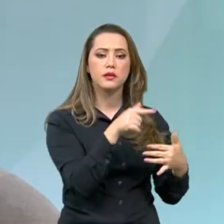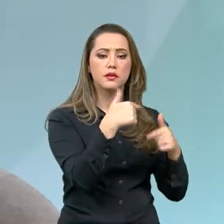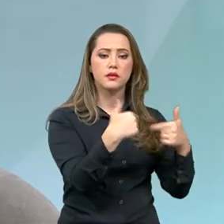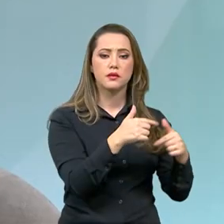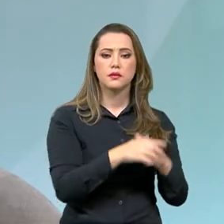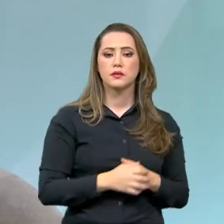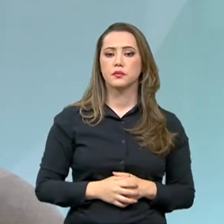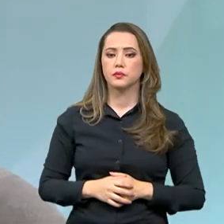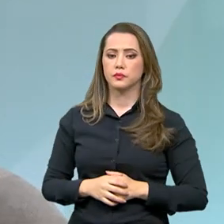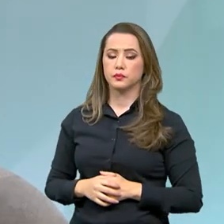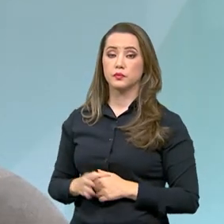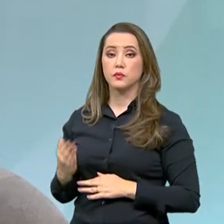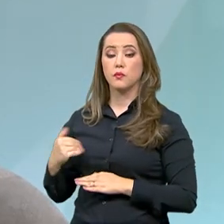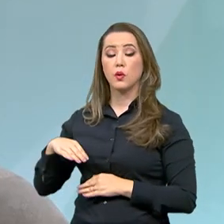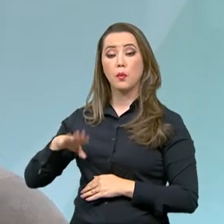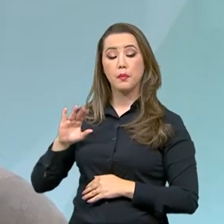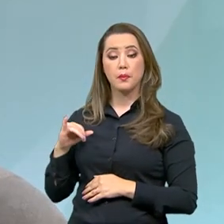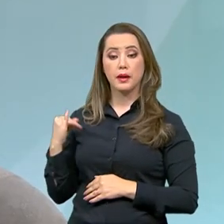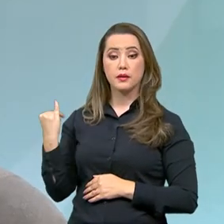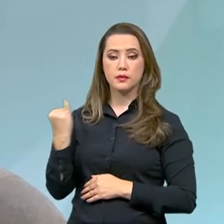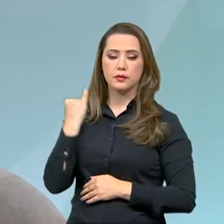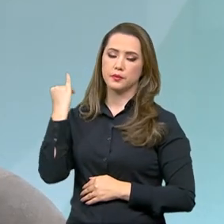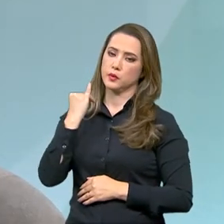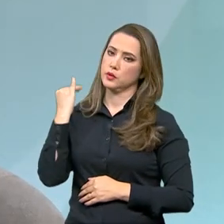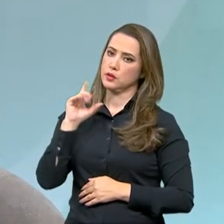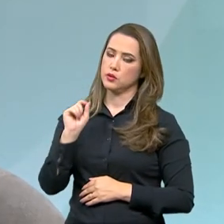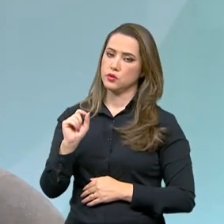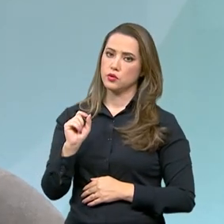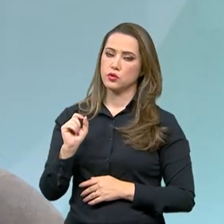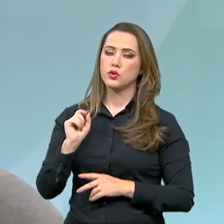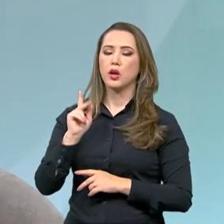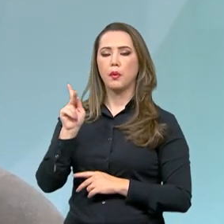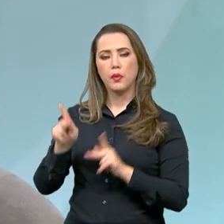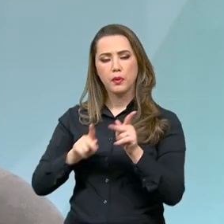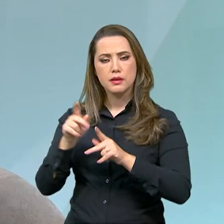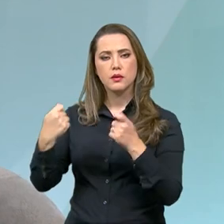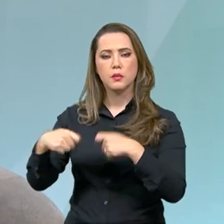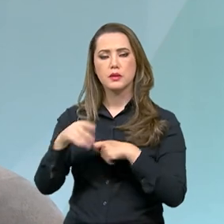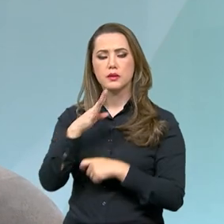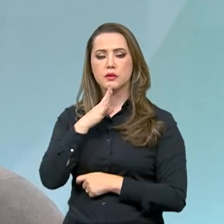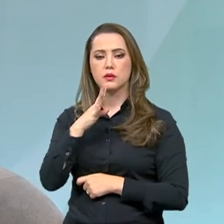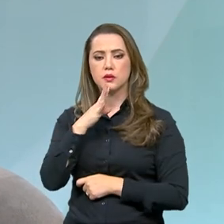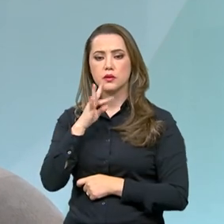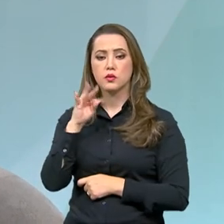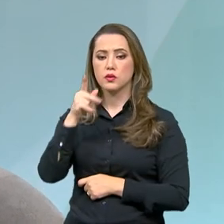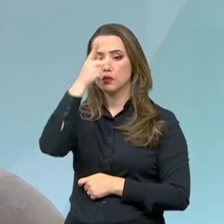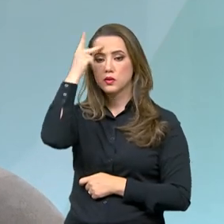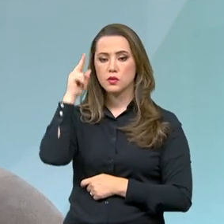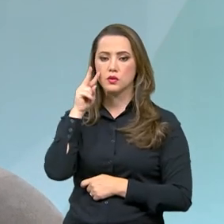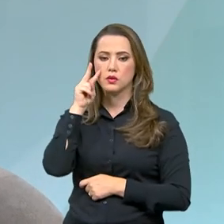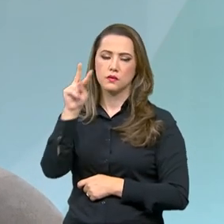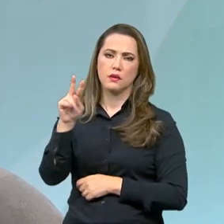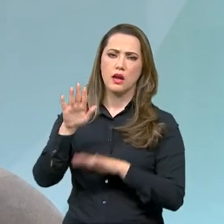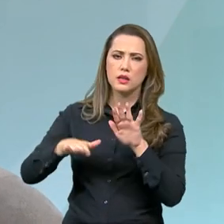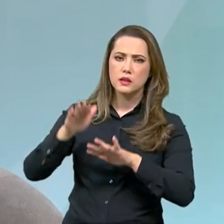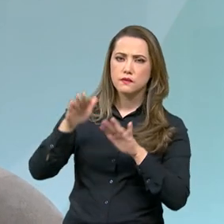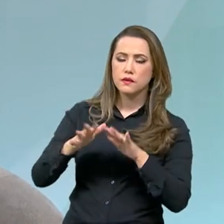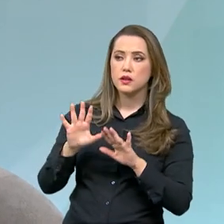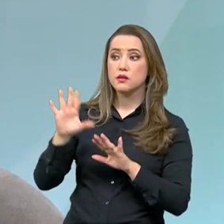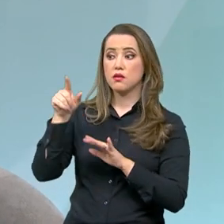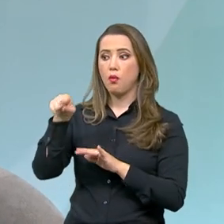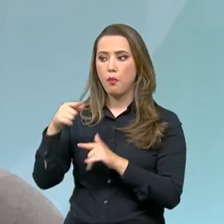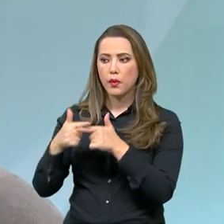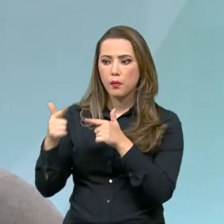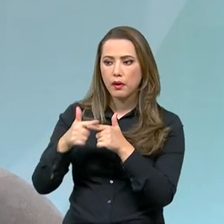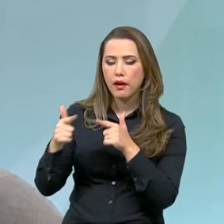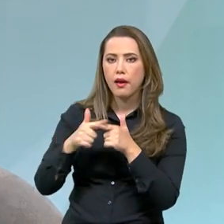Bom, acho que o mais importante que a população tem que conhecer, está todo mundo acostumado a ver quando acontece um desastre e a gente